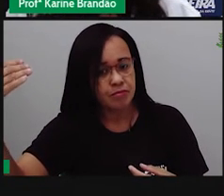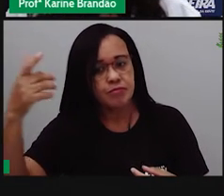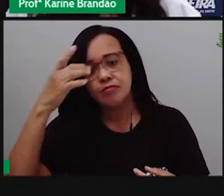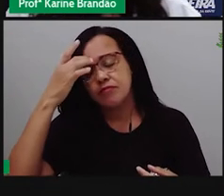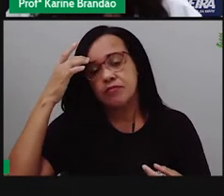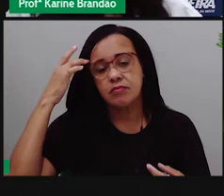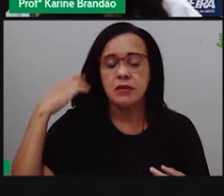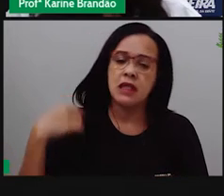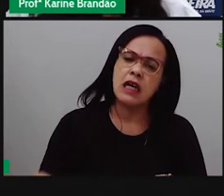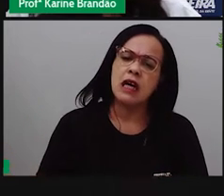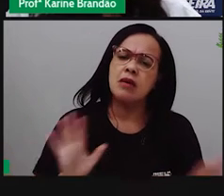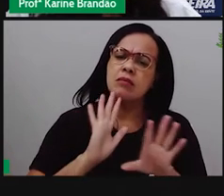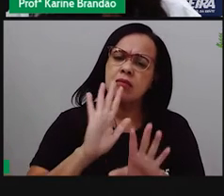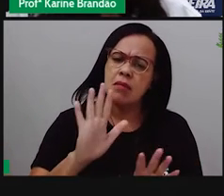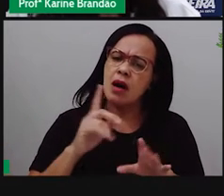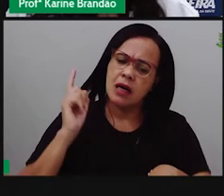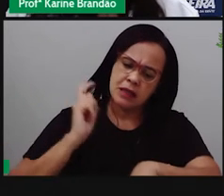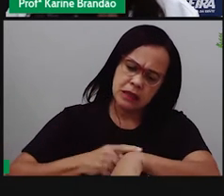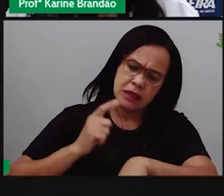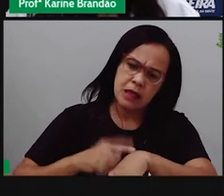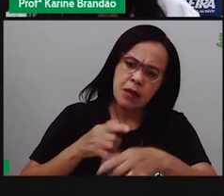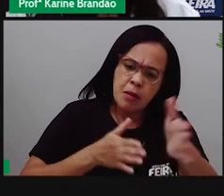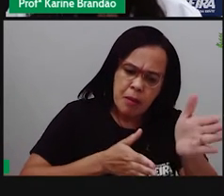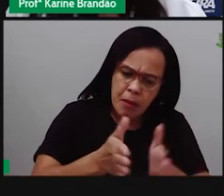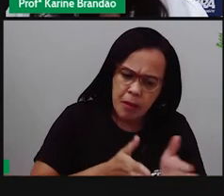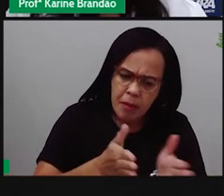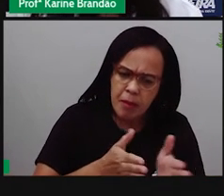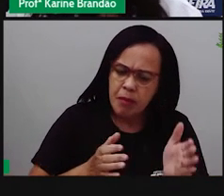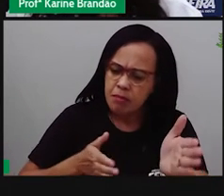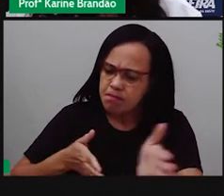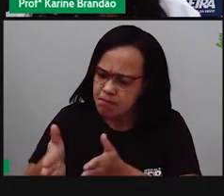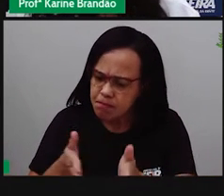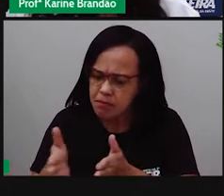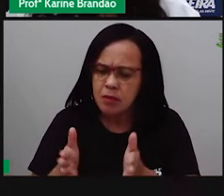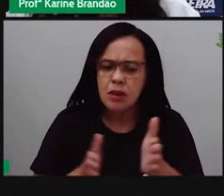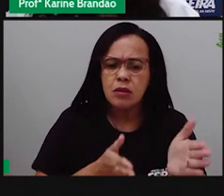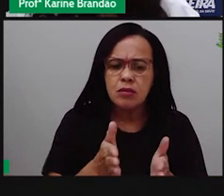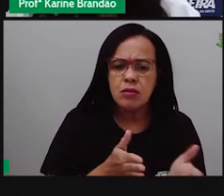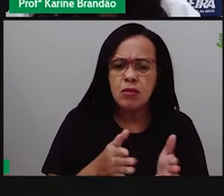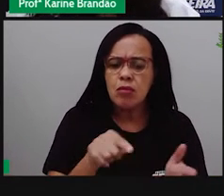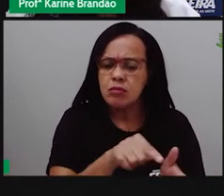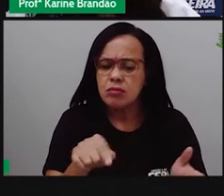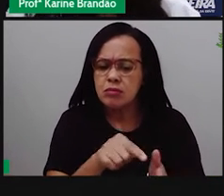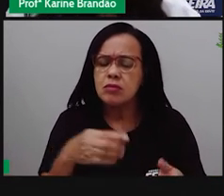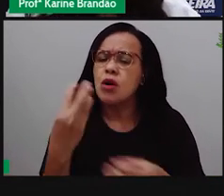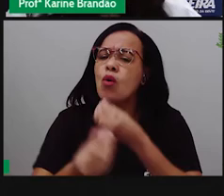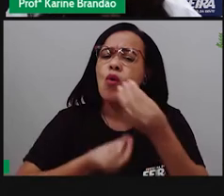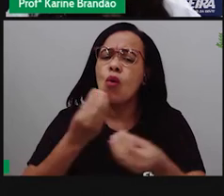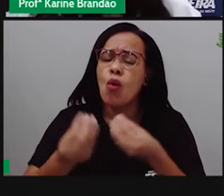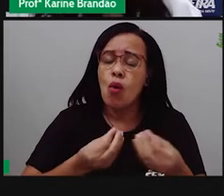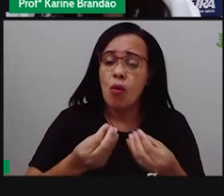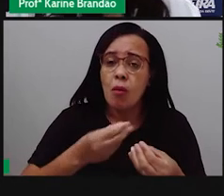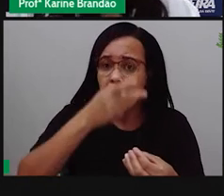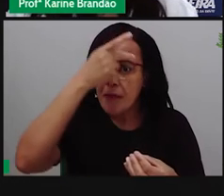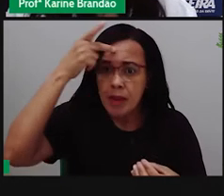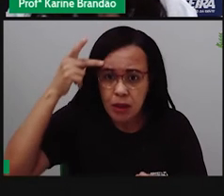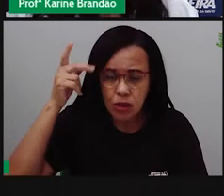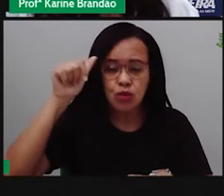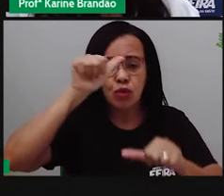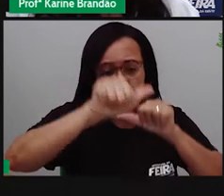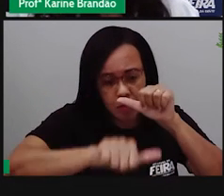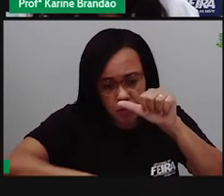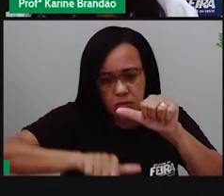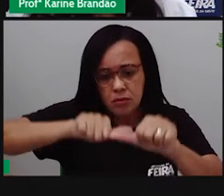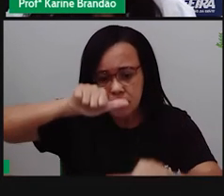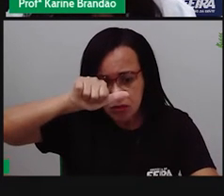Pró, e esse tempo que a senhora falou, que tempo é esse? Que os seres vivos, eles vão se mudar todo ao longo do tempo, que tempo é esse? É o tempo de